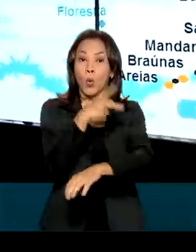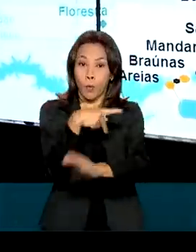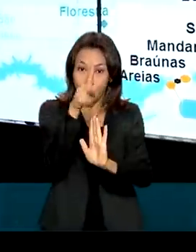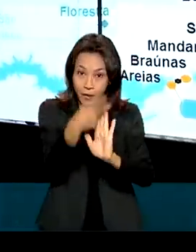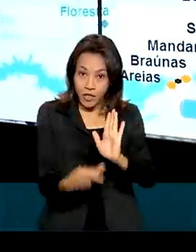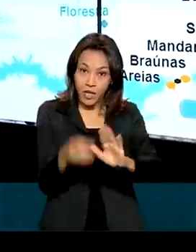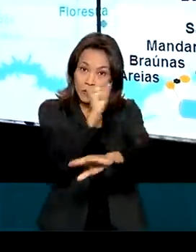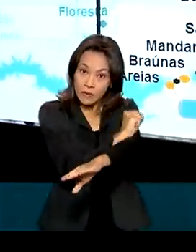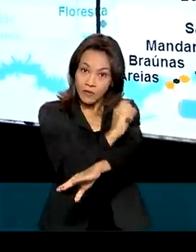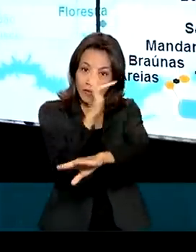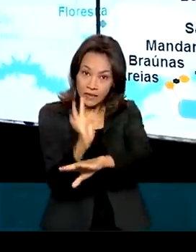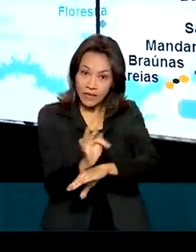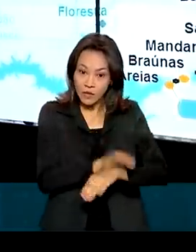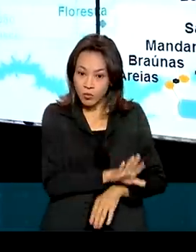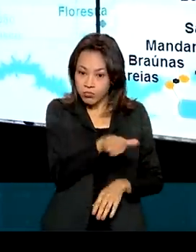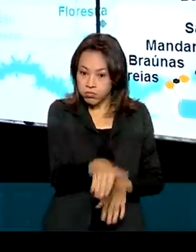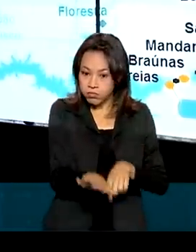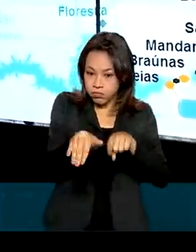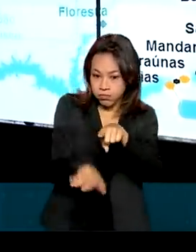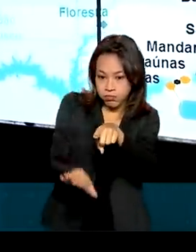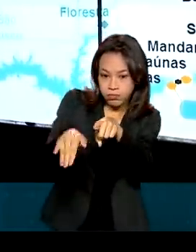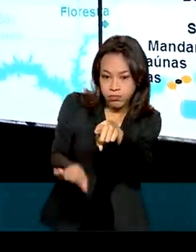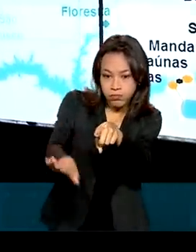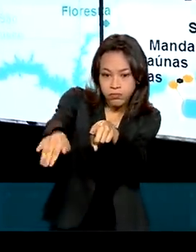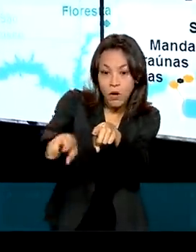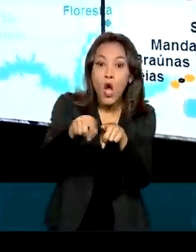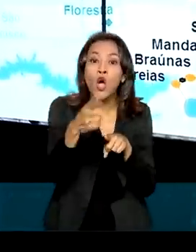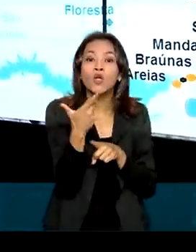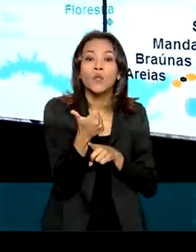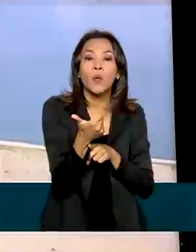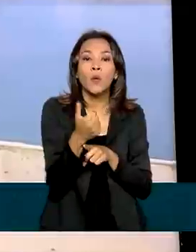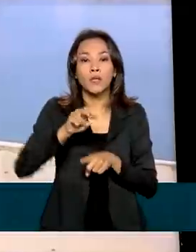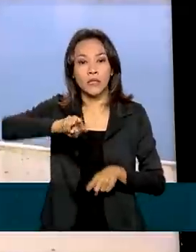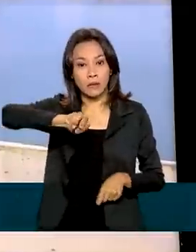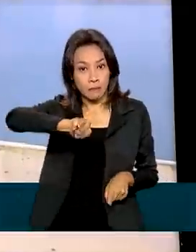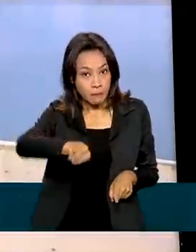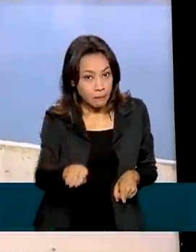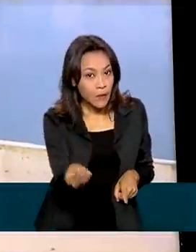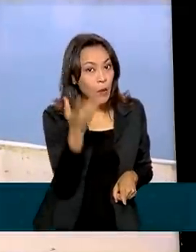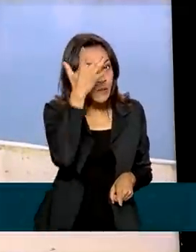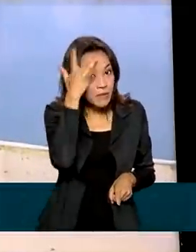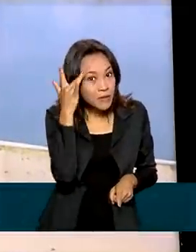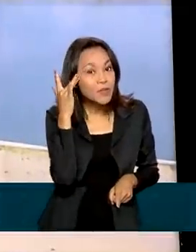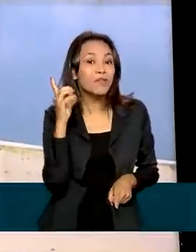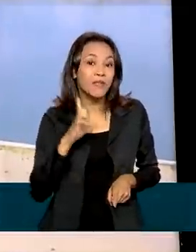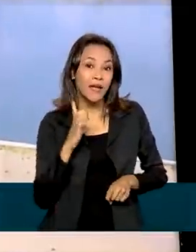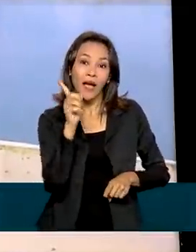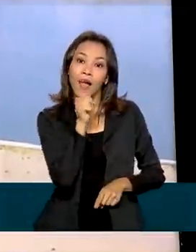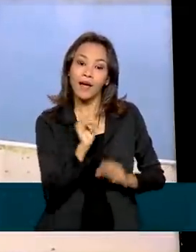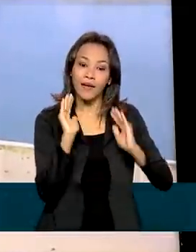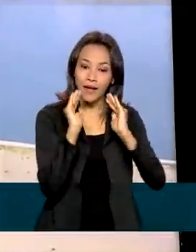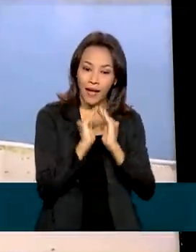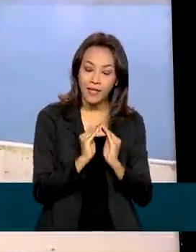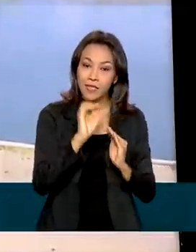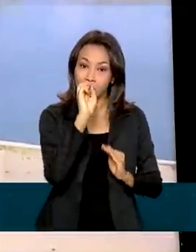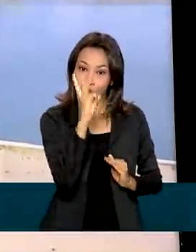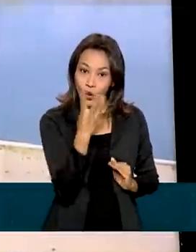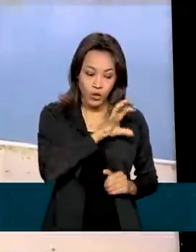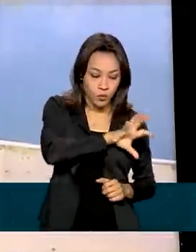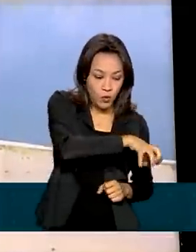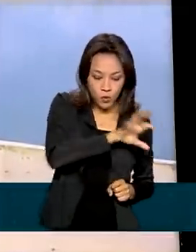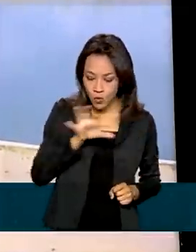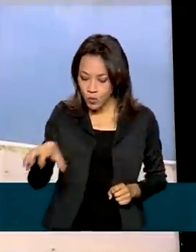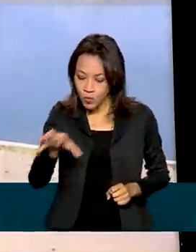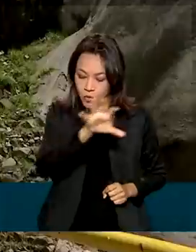Francisco, mais de 12 milhões de pessoas vão receber água em casa. O empreendimento conta com dois eixos de transferência de